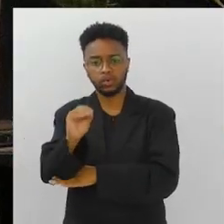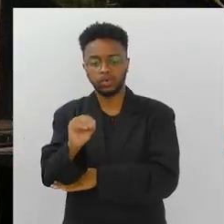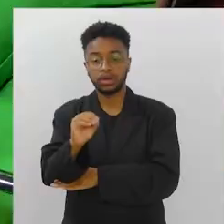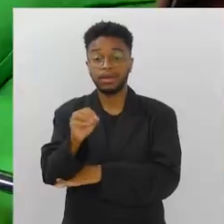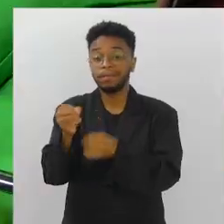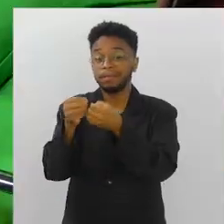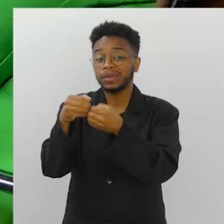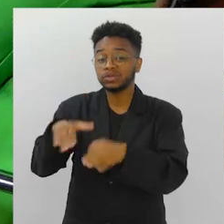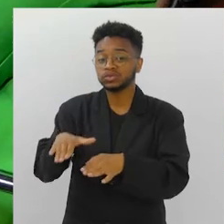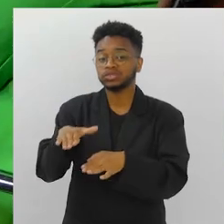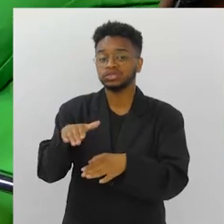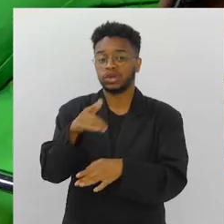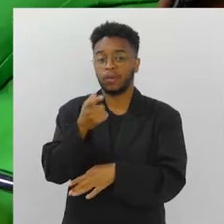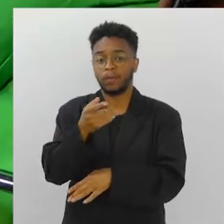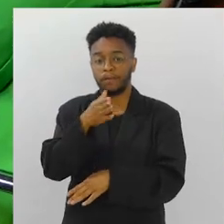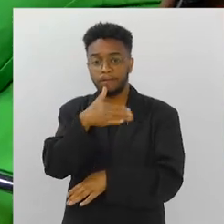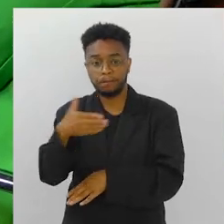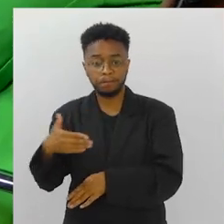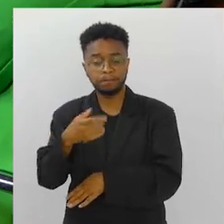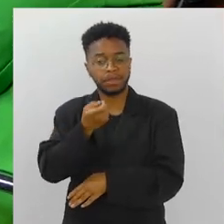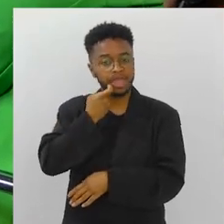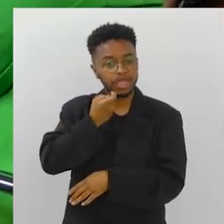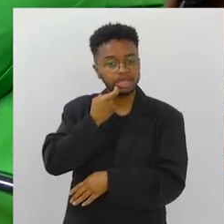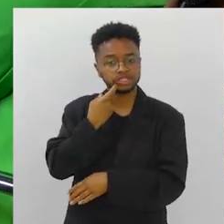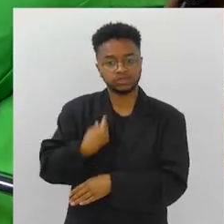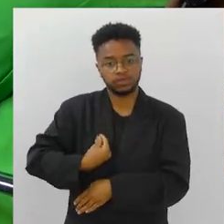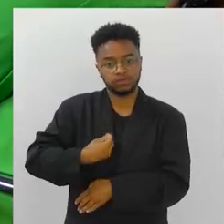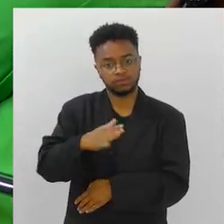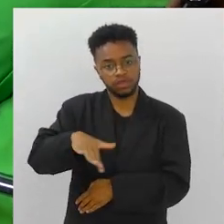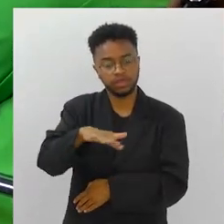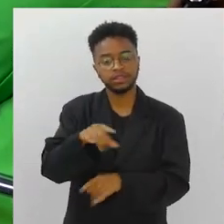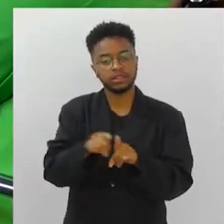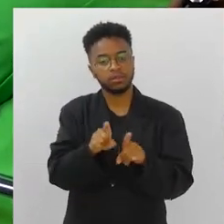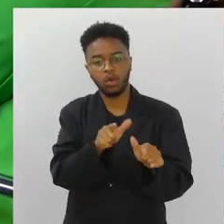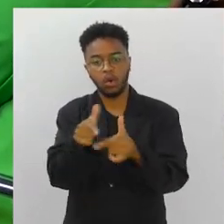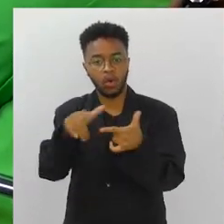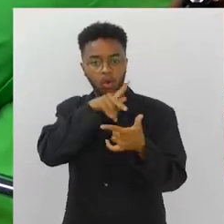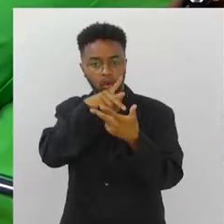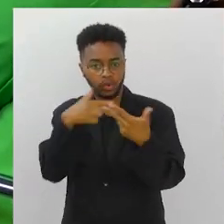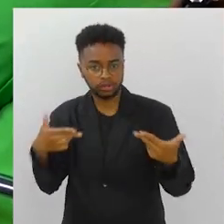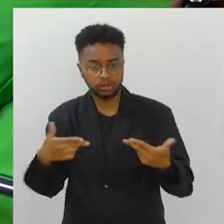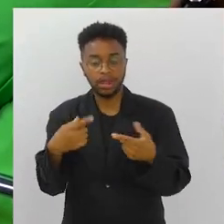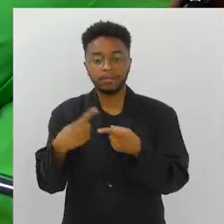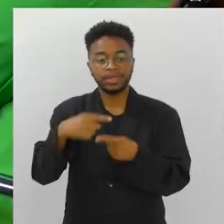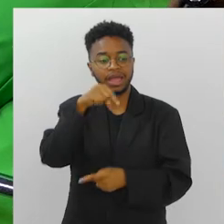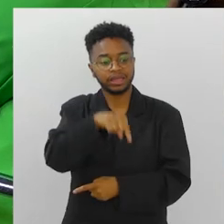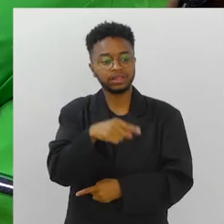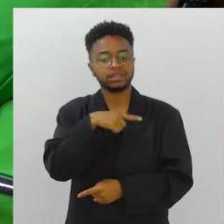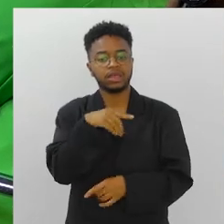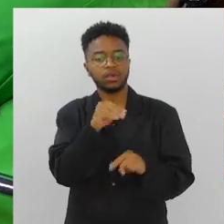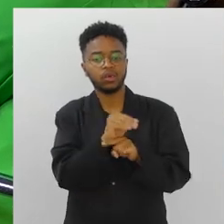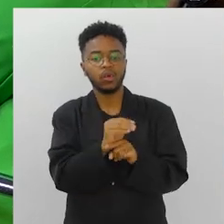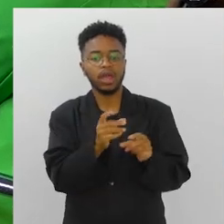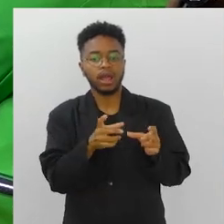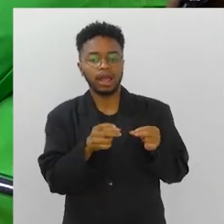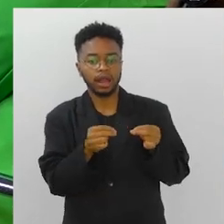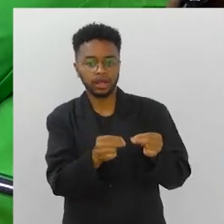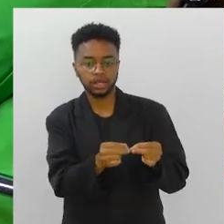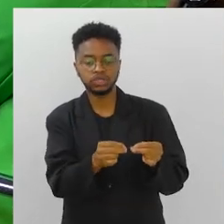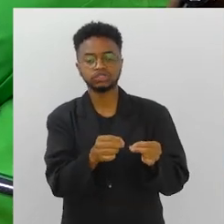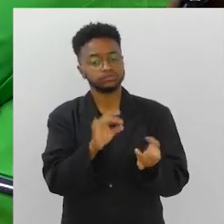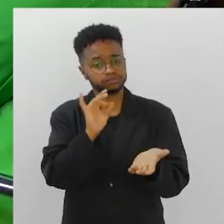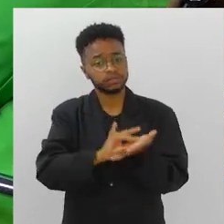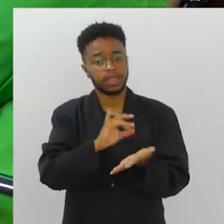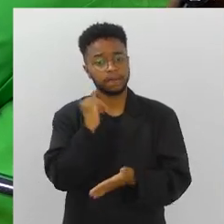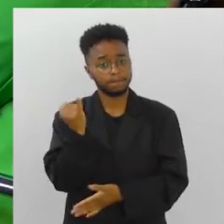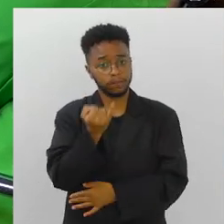acaba com toda a biota presente naquilo ali. A gente tem aqui nesse pedaço uma criação de caranguejo que